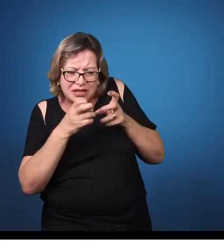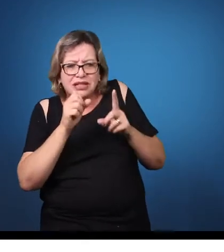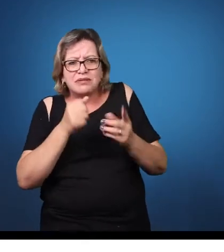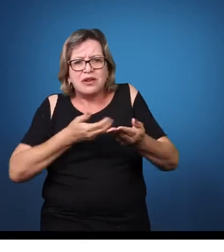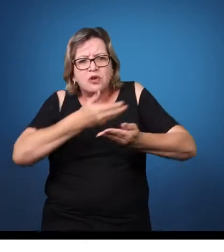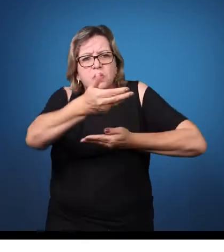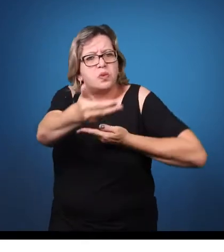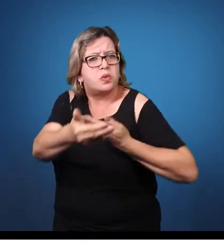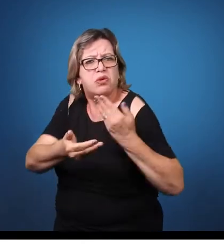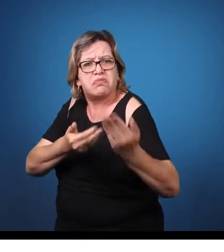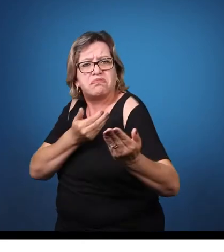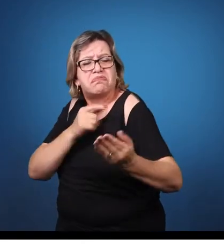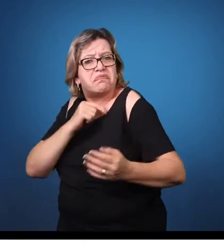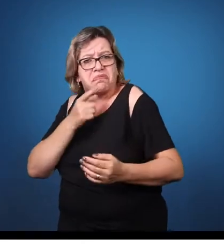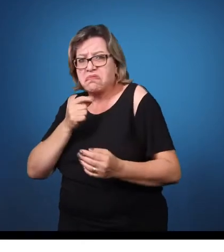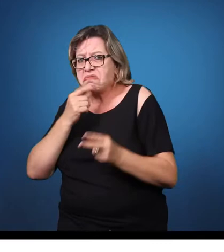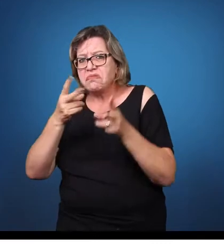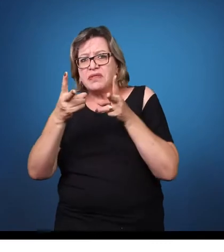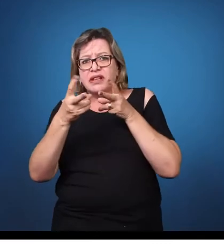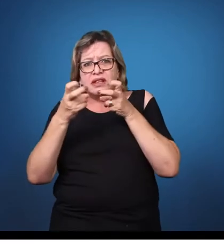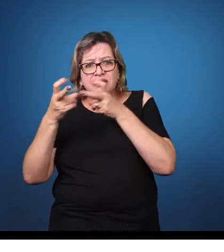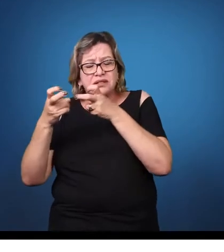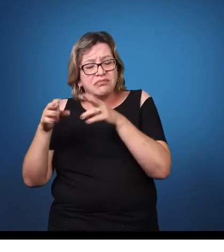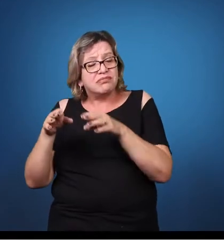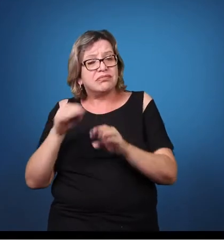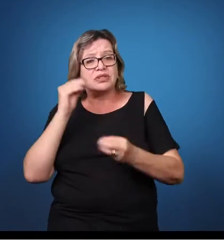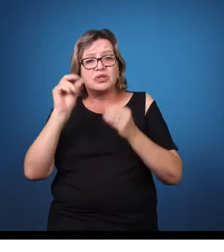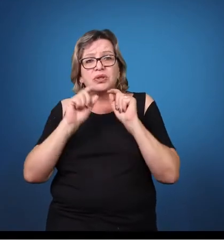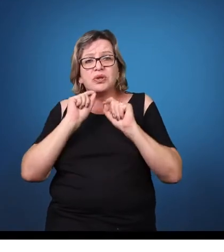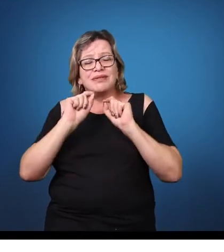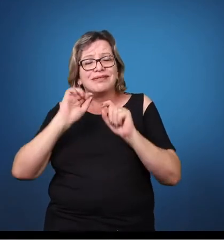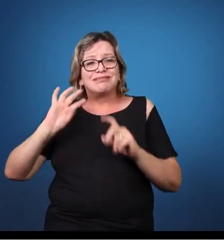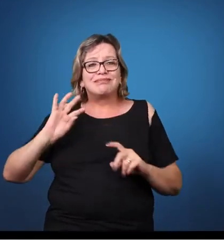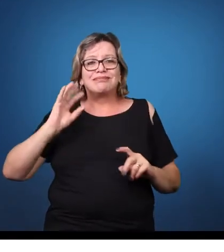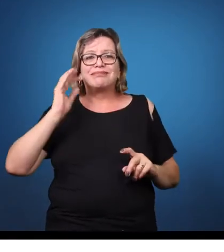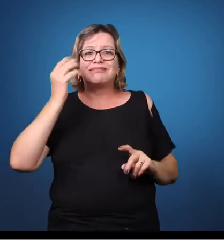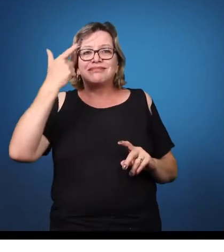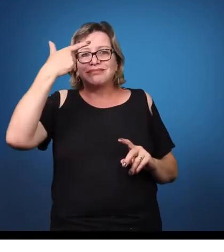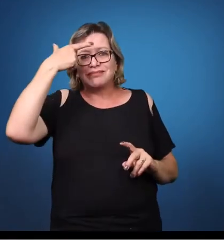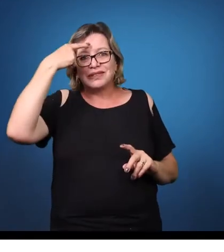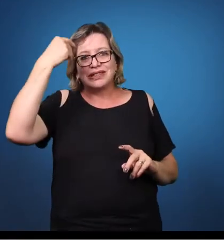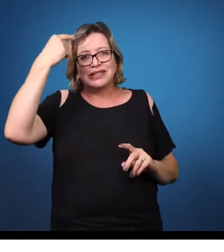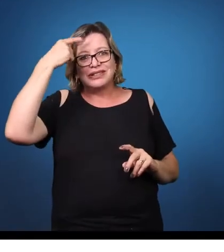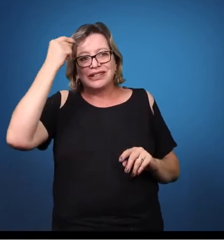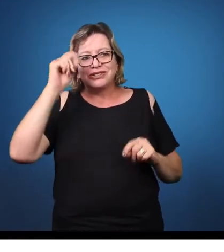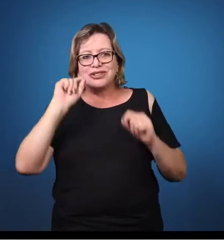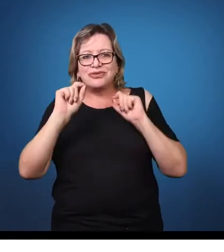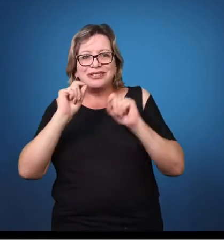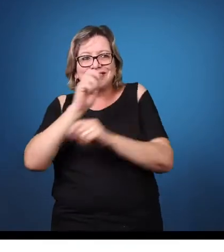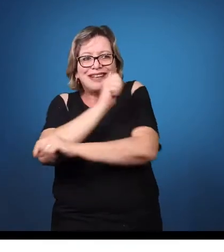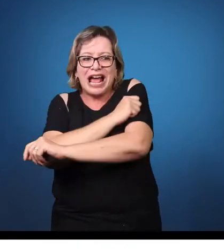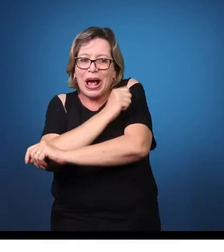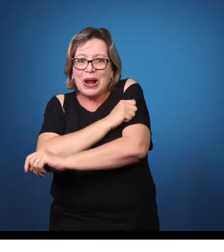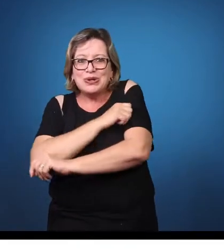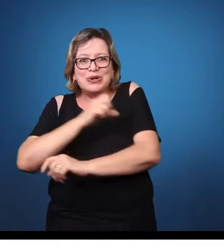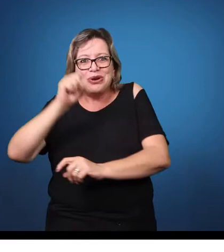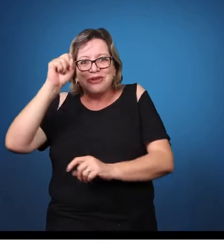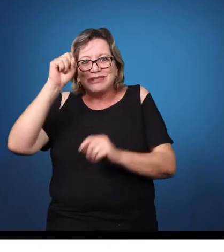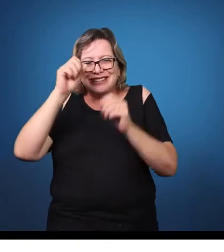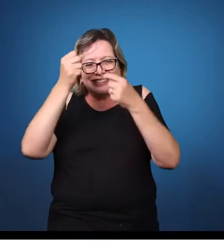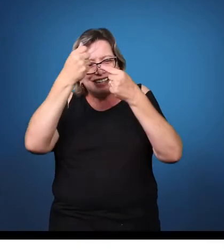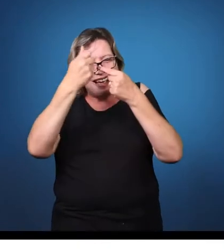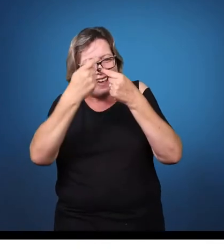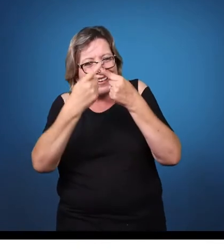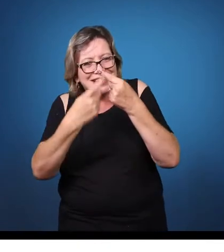lentidão no processo de aprendizagem. Ele aprende, mas ele não aprende com tanta facilidade, com